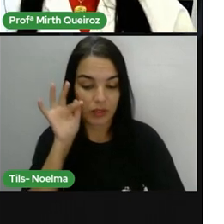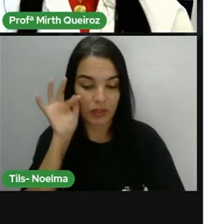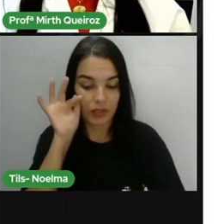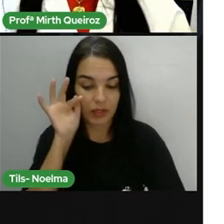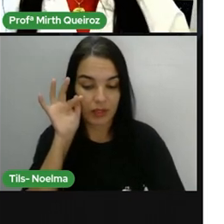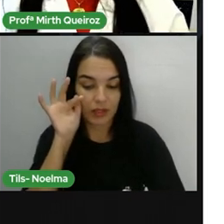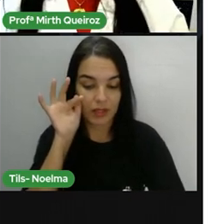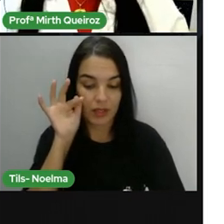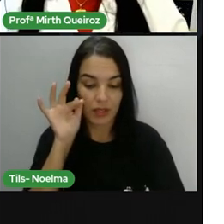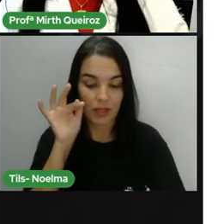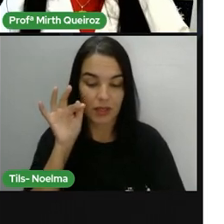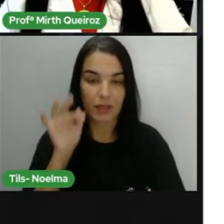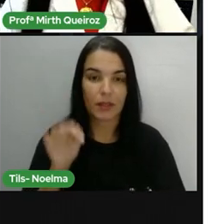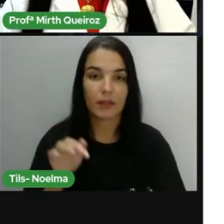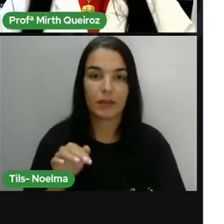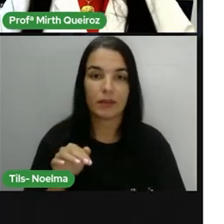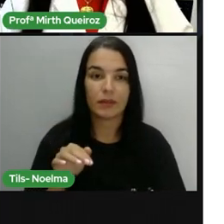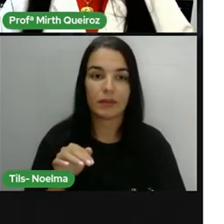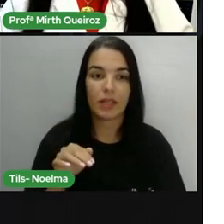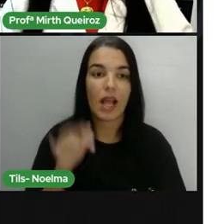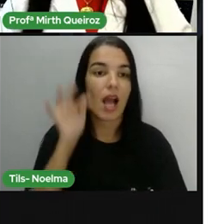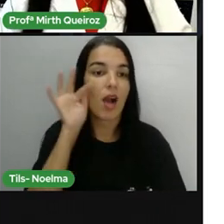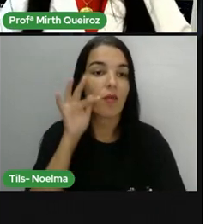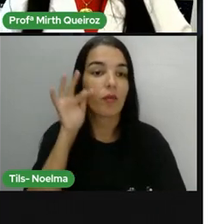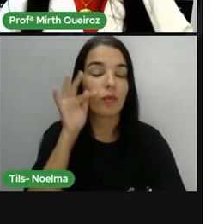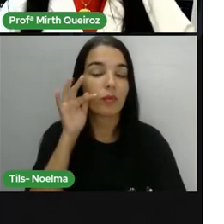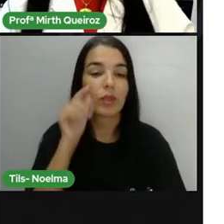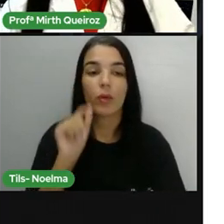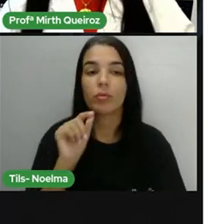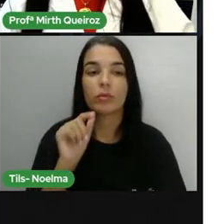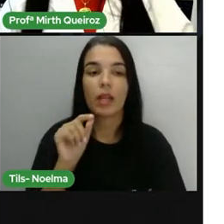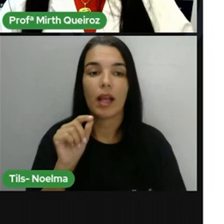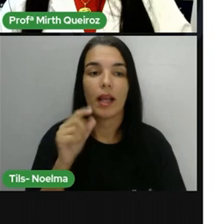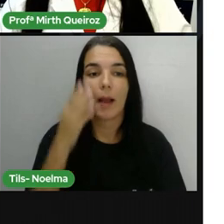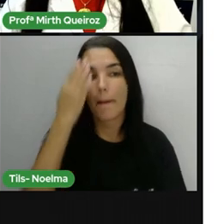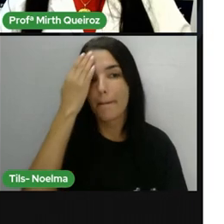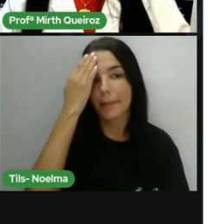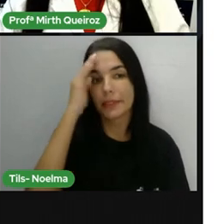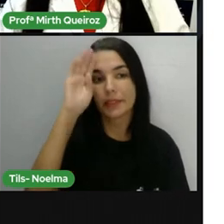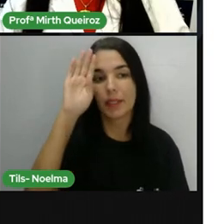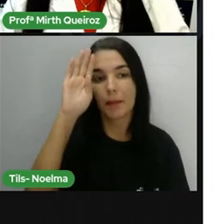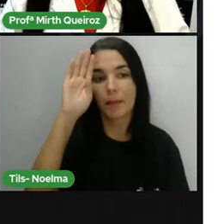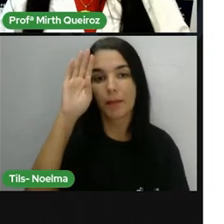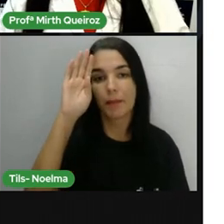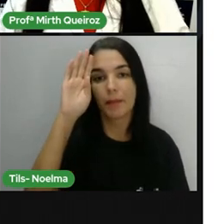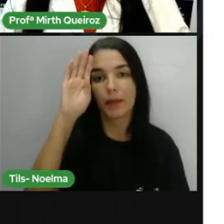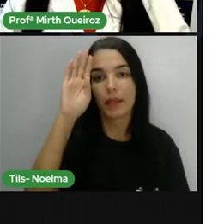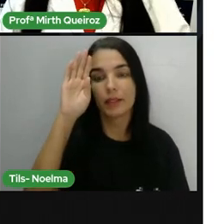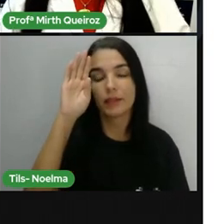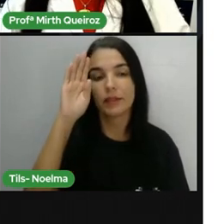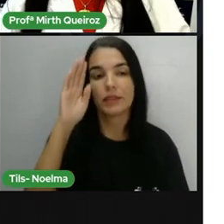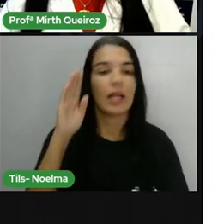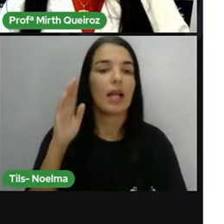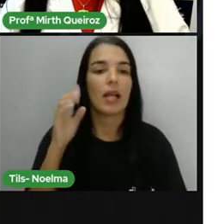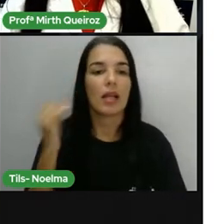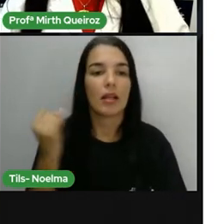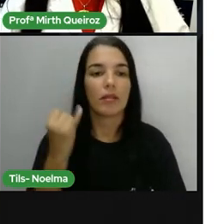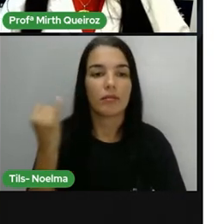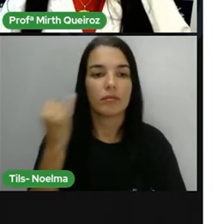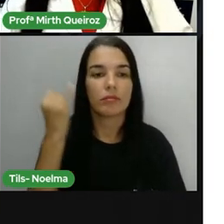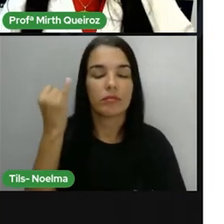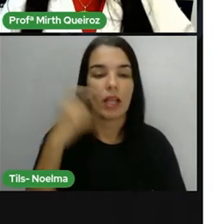da caatinga? As frutas são as principais fontes de vitaminas e sais minerais, porém sua